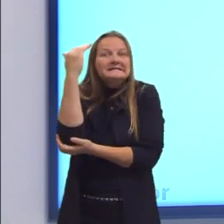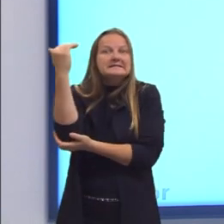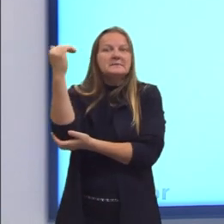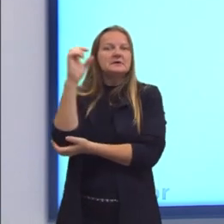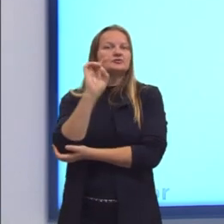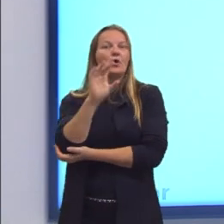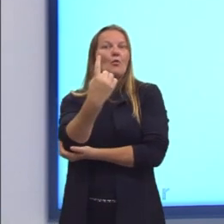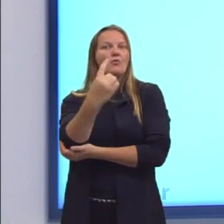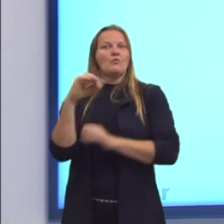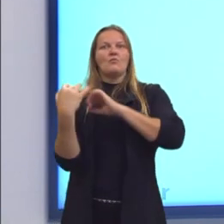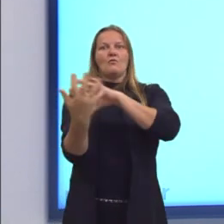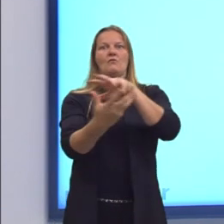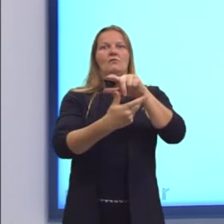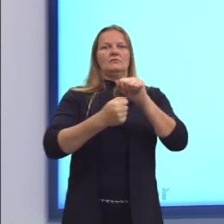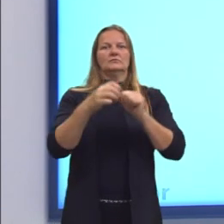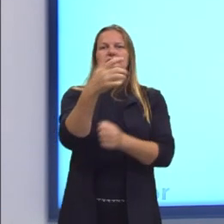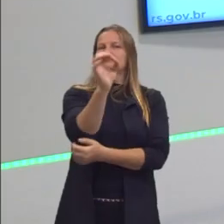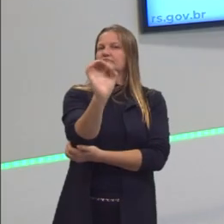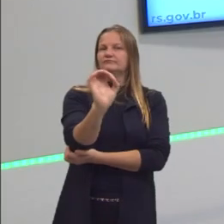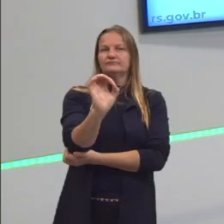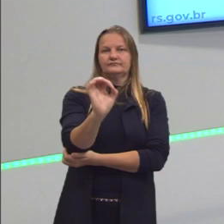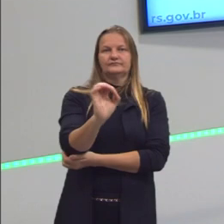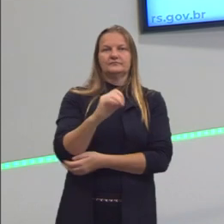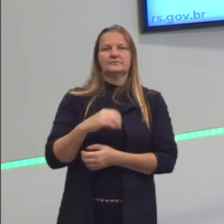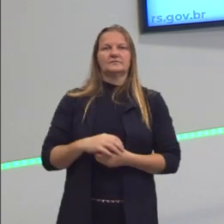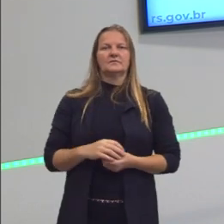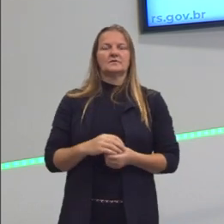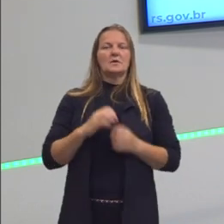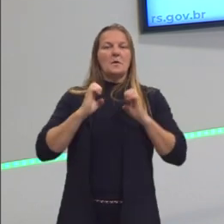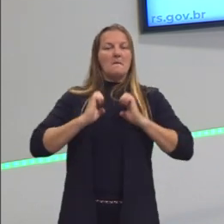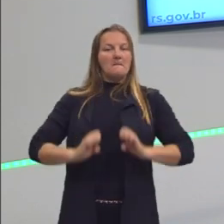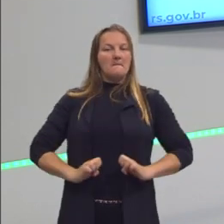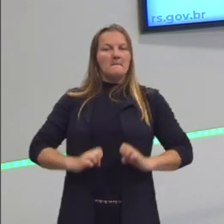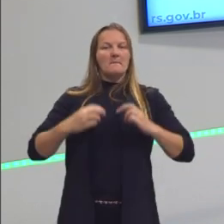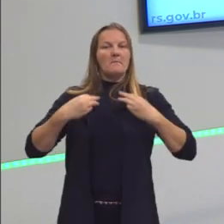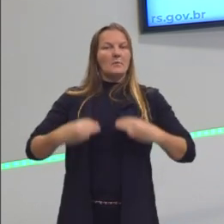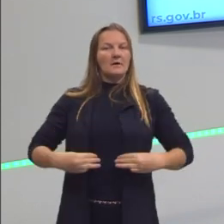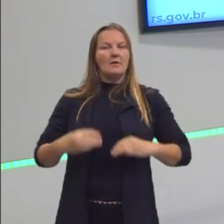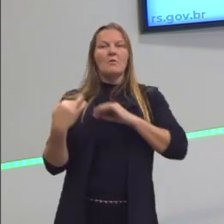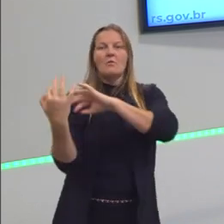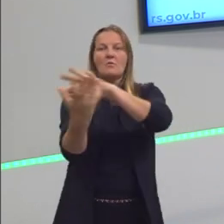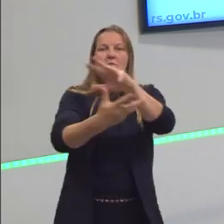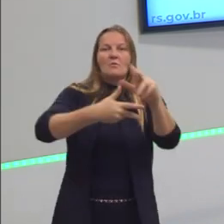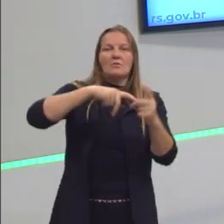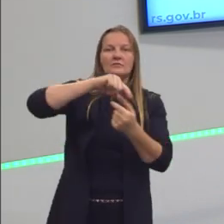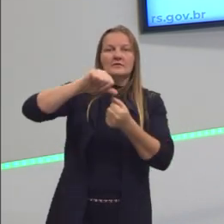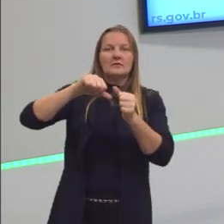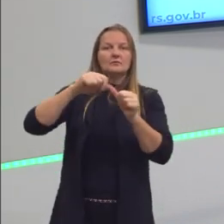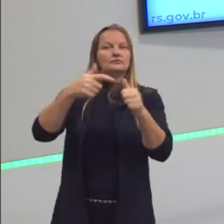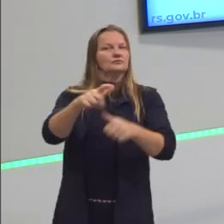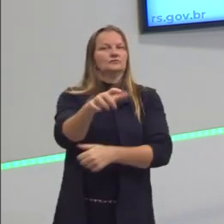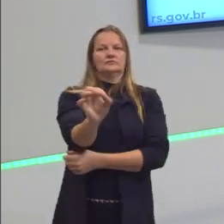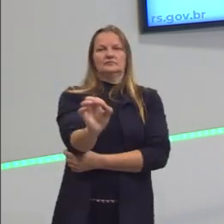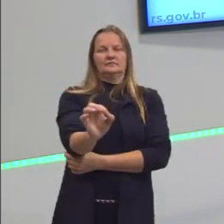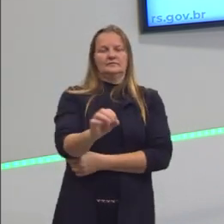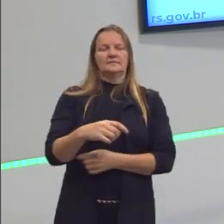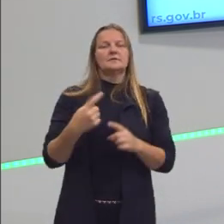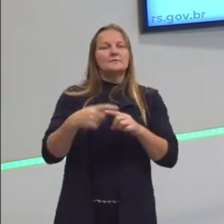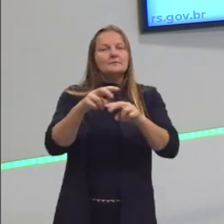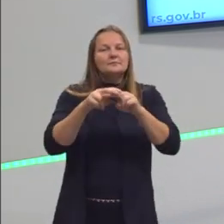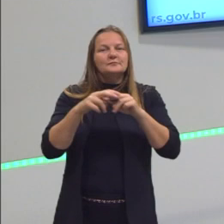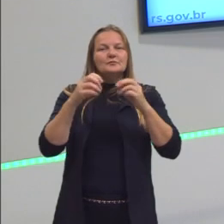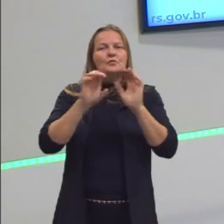não há saber universal, também não tem uma moral, uma ética universal, de acordo com o pensamento dos sofistas. E aqui está,